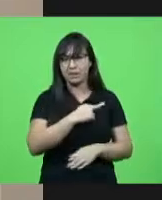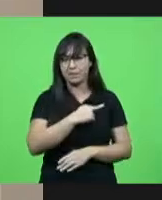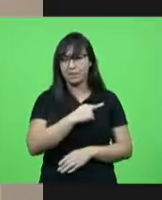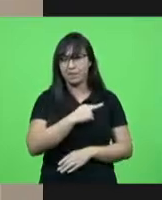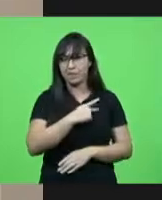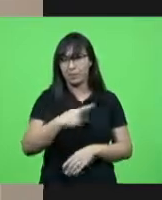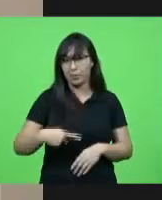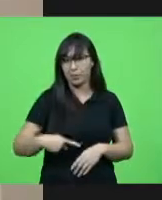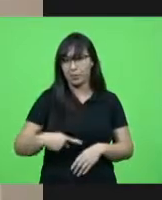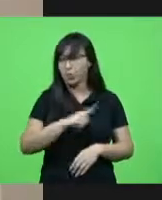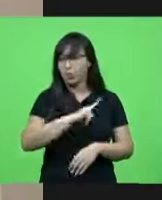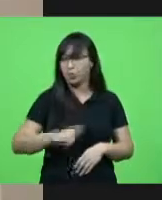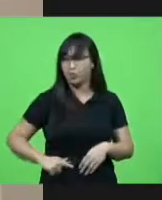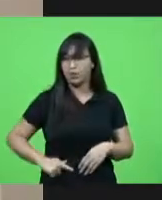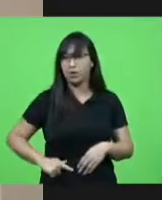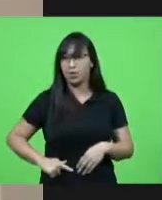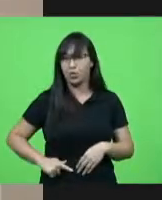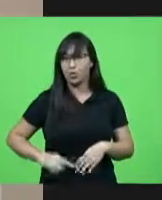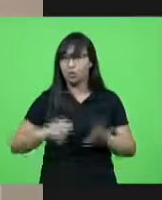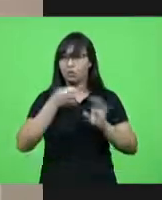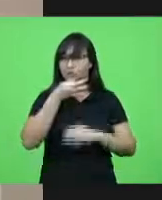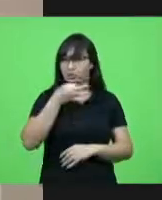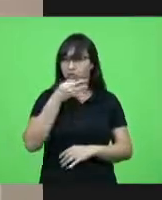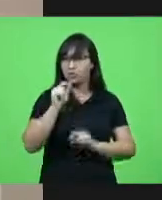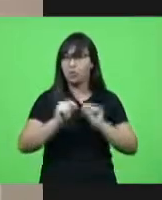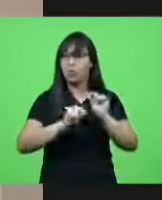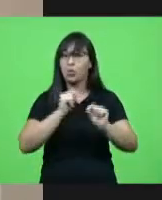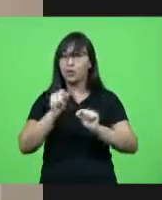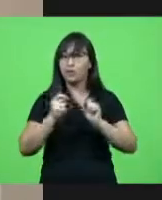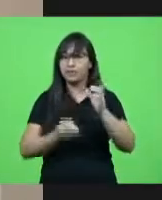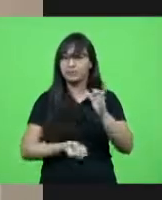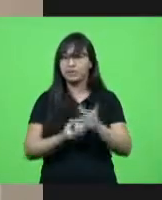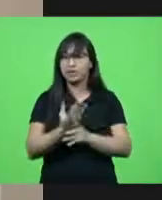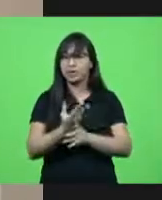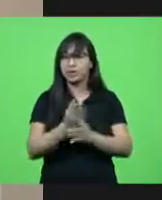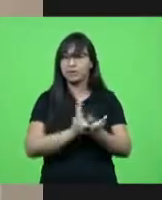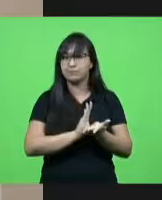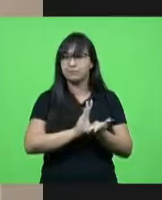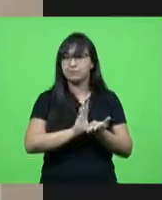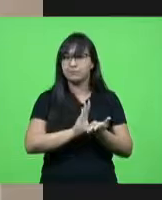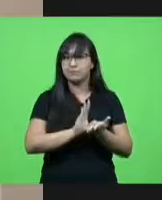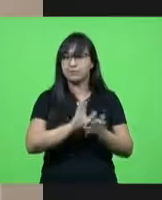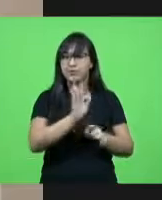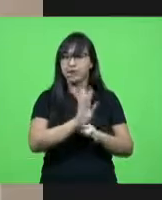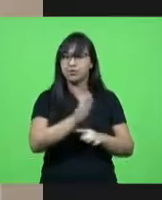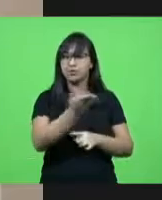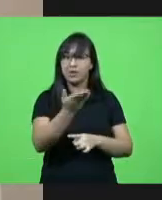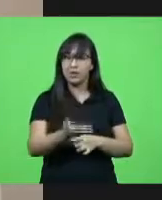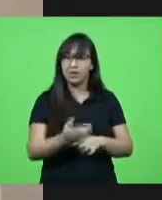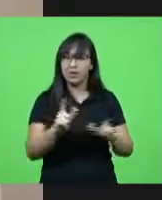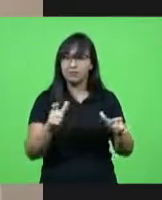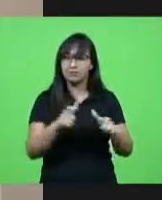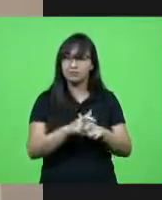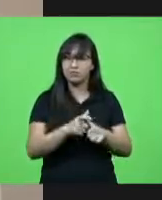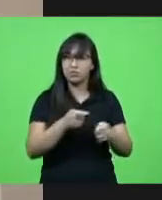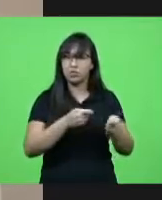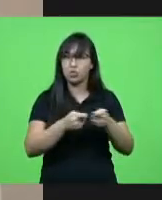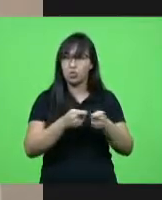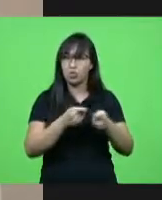uma sugestão que eu considero muito importante que é a criação de um fundo estadual de apoio aos pequenos comerciantes aos pequenos